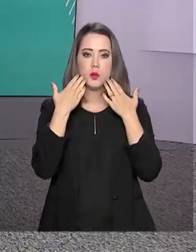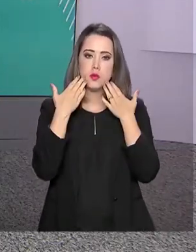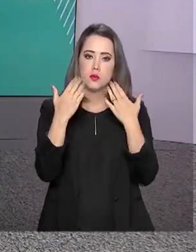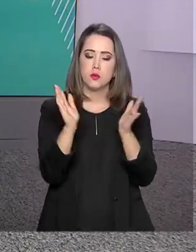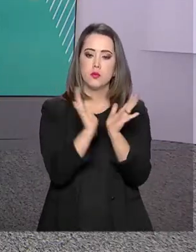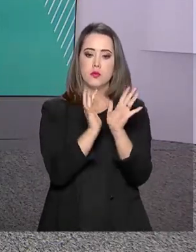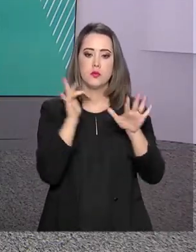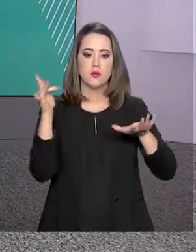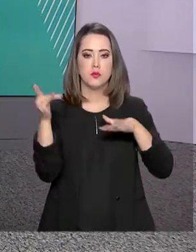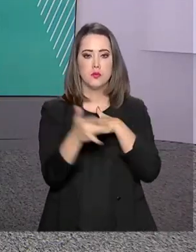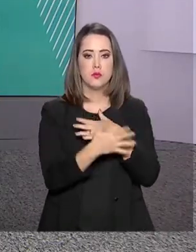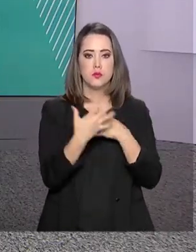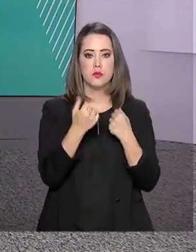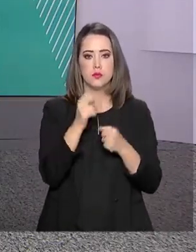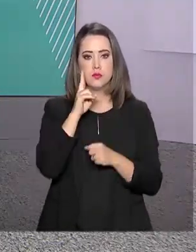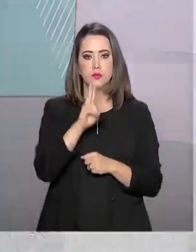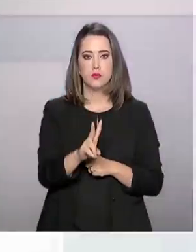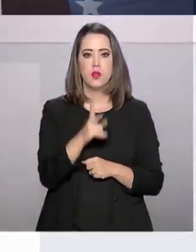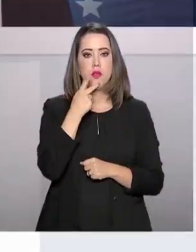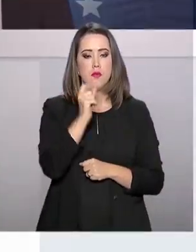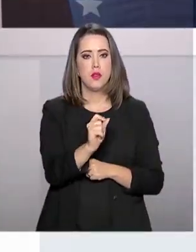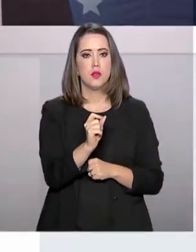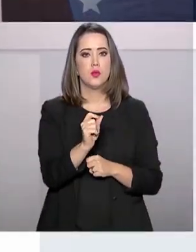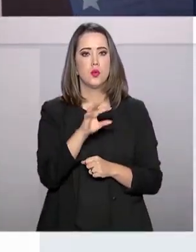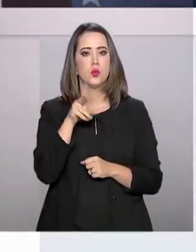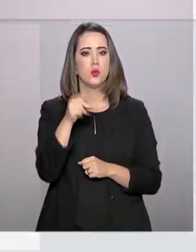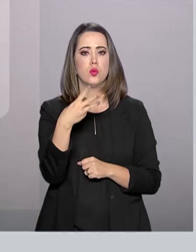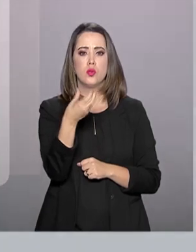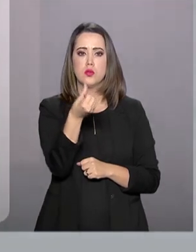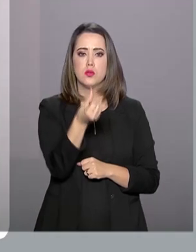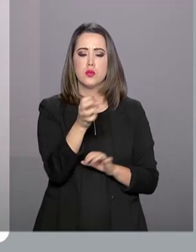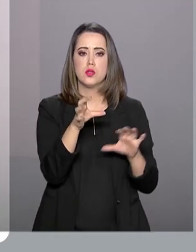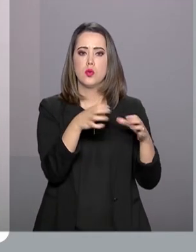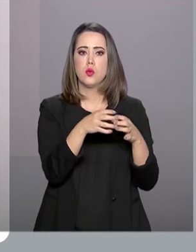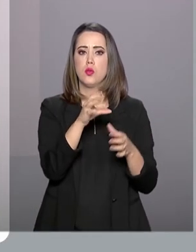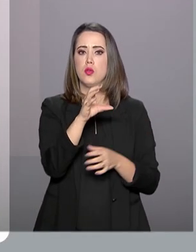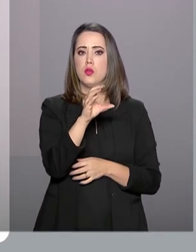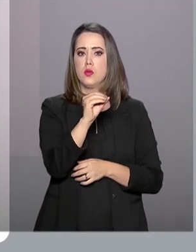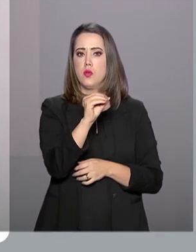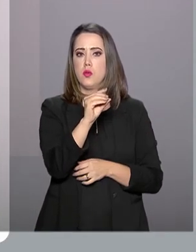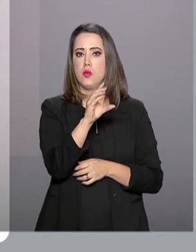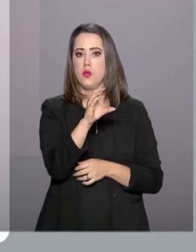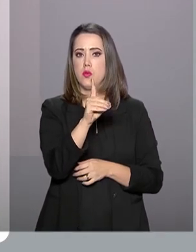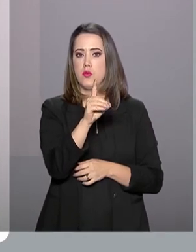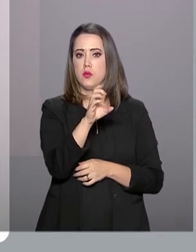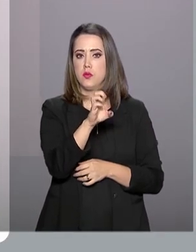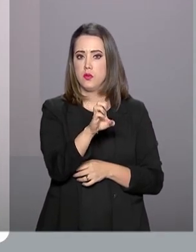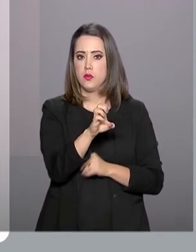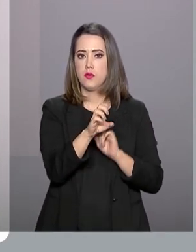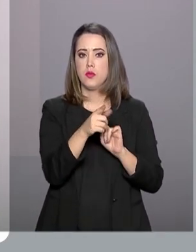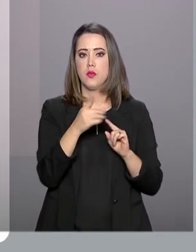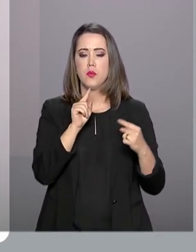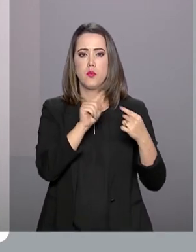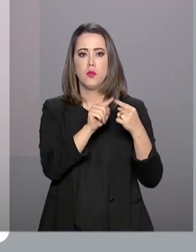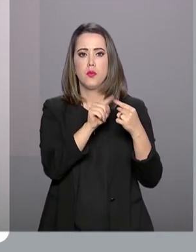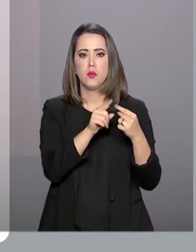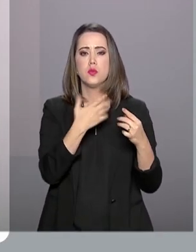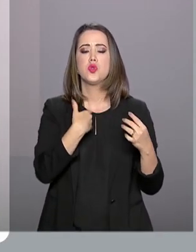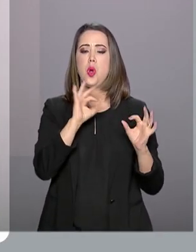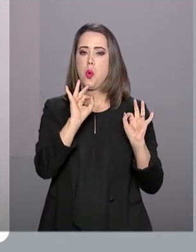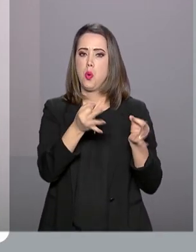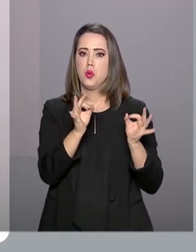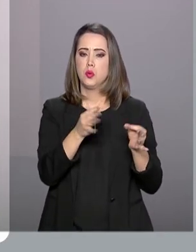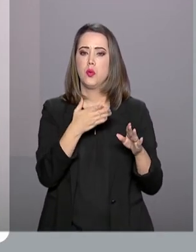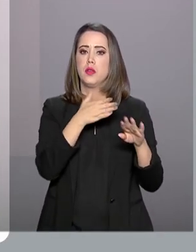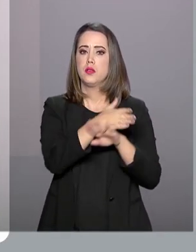se manifestou pelas redes sociais. Ele diz que todos os 36 membros da OECD apoiam a